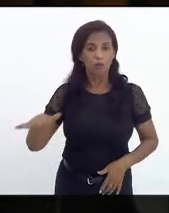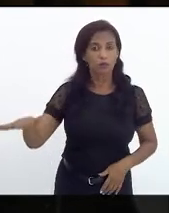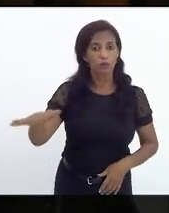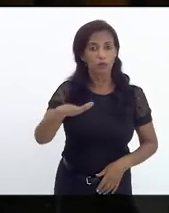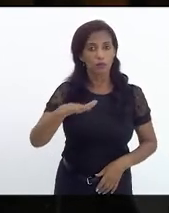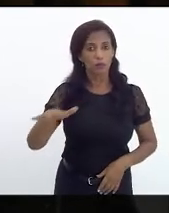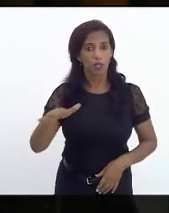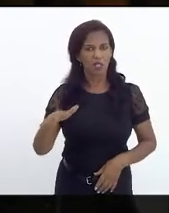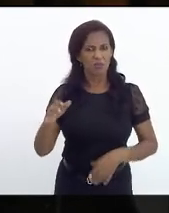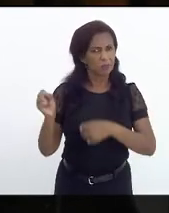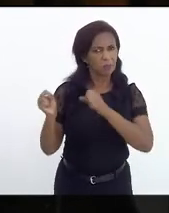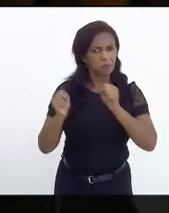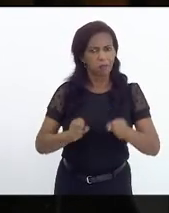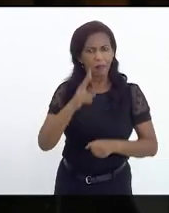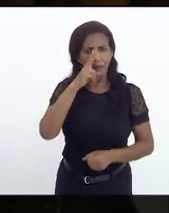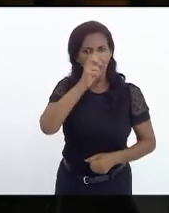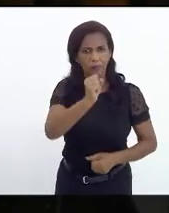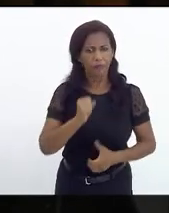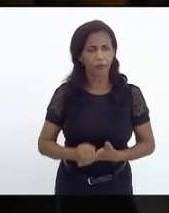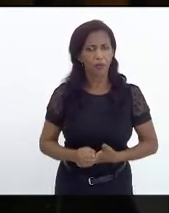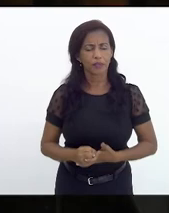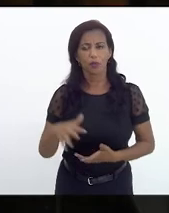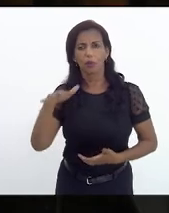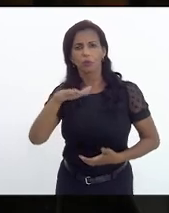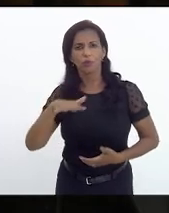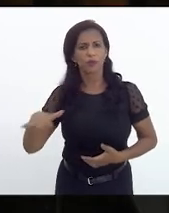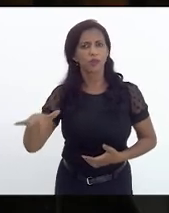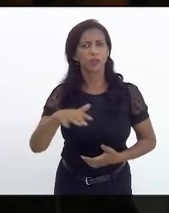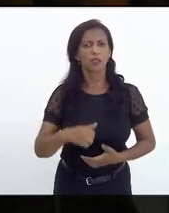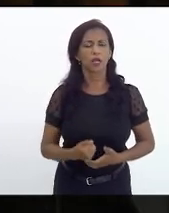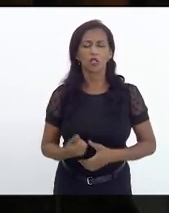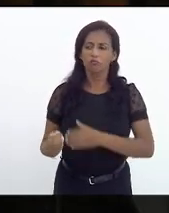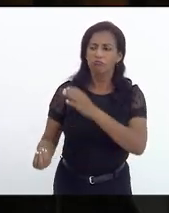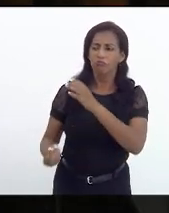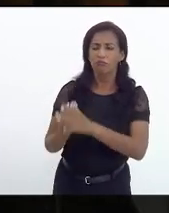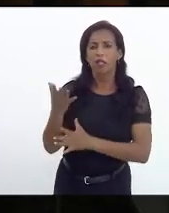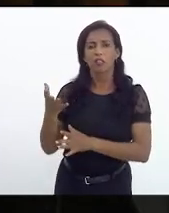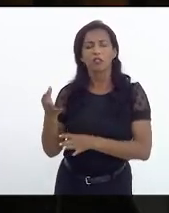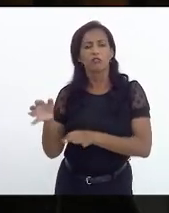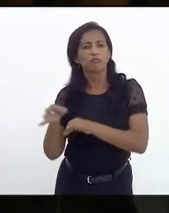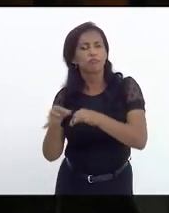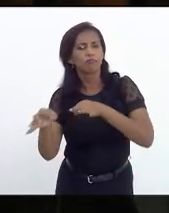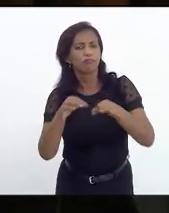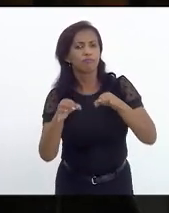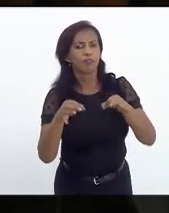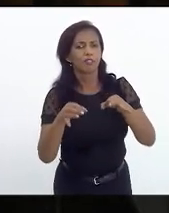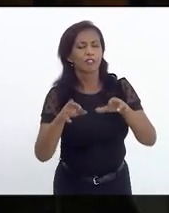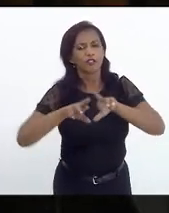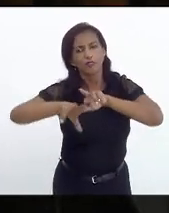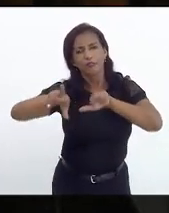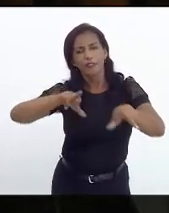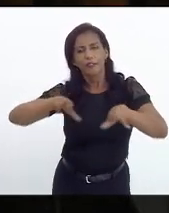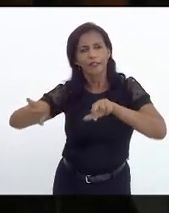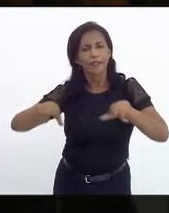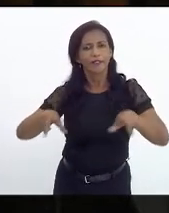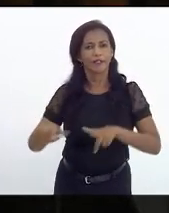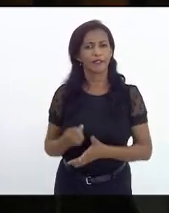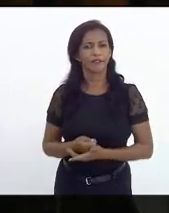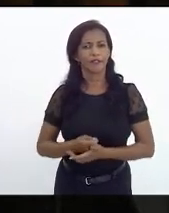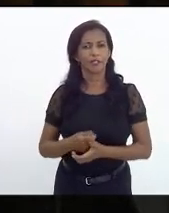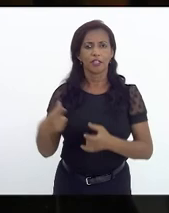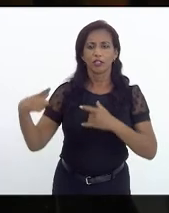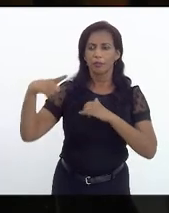de potência ou seja como territórios de criatividade de diversidade de